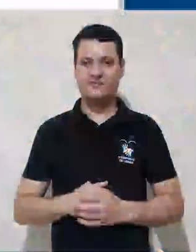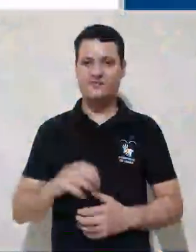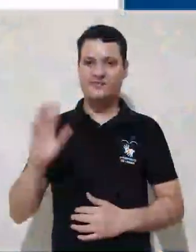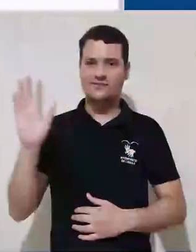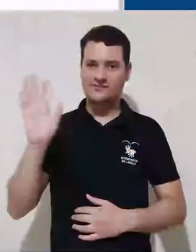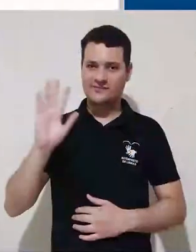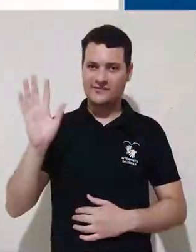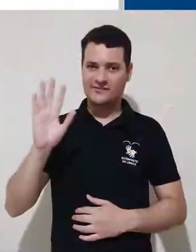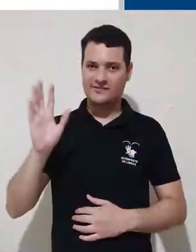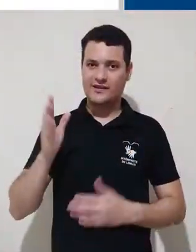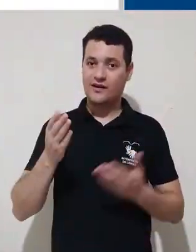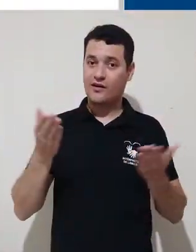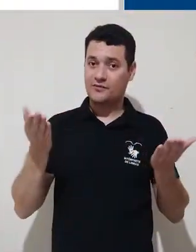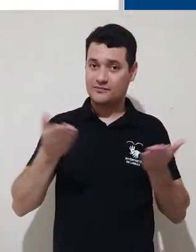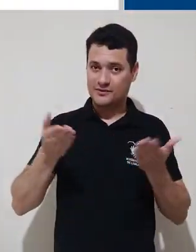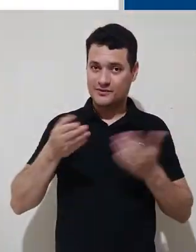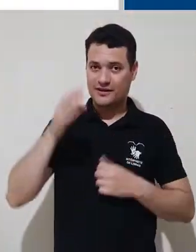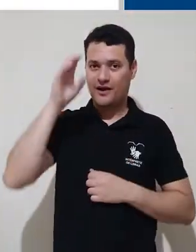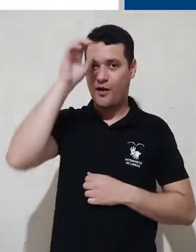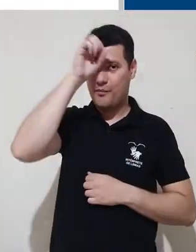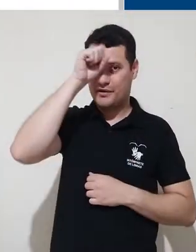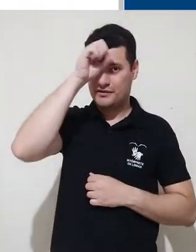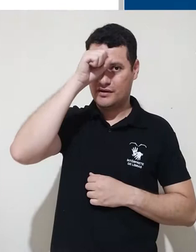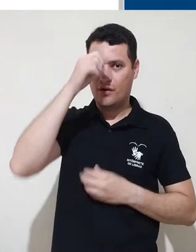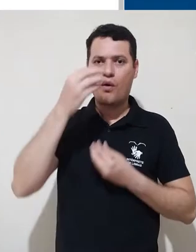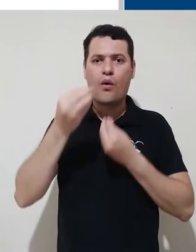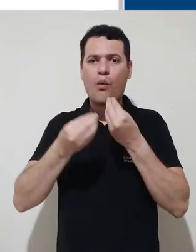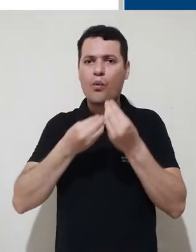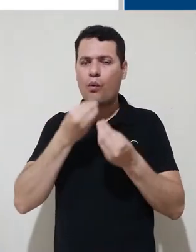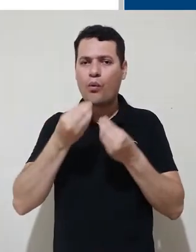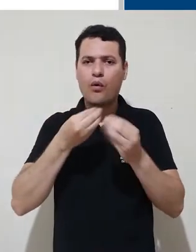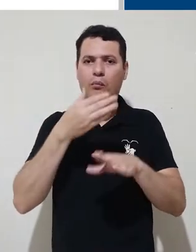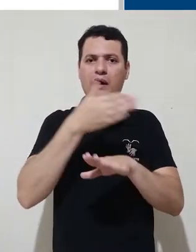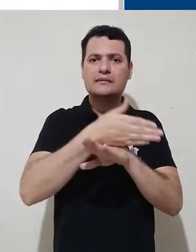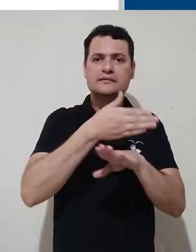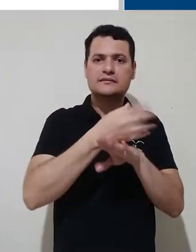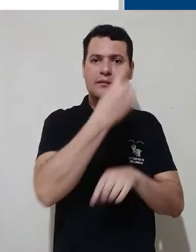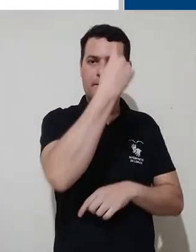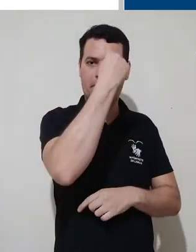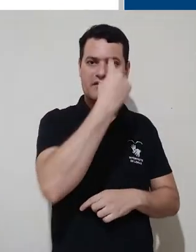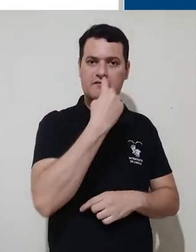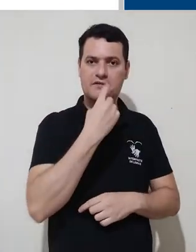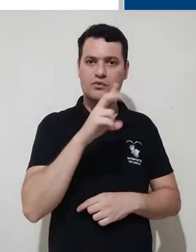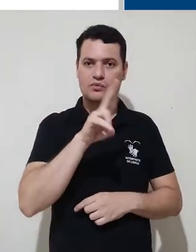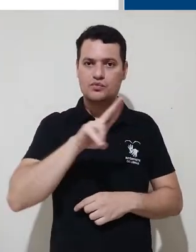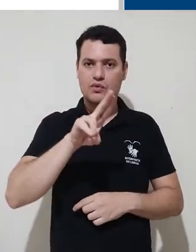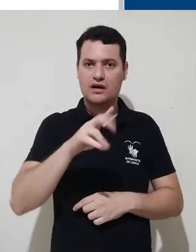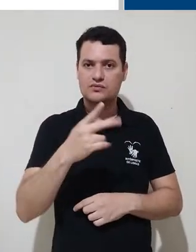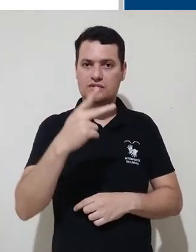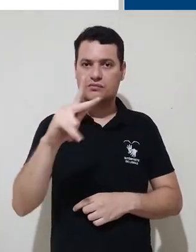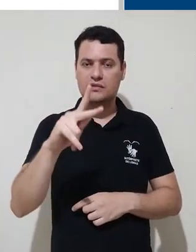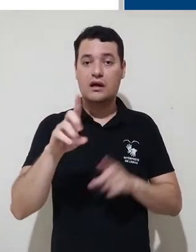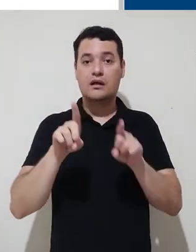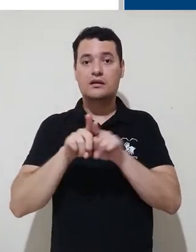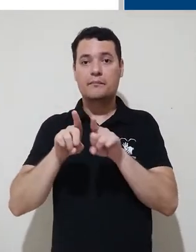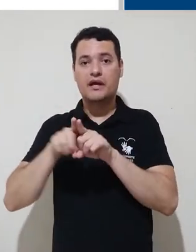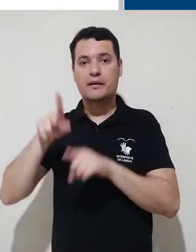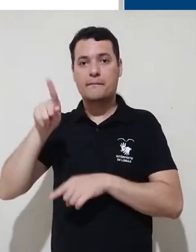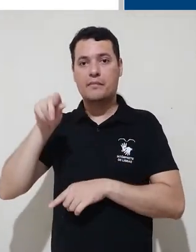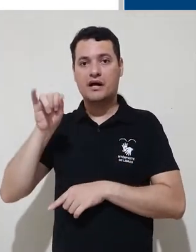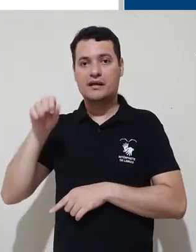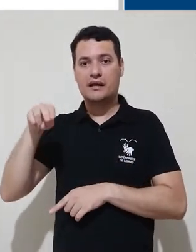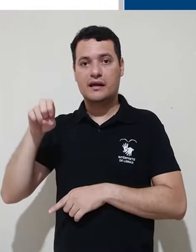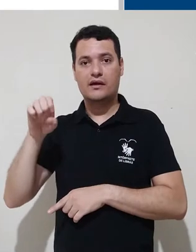Olá, hoje vamos aprender como acessar o perfil do usuário e o painel do